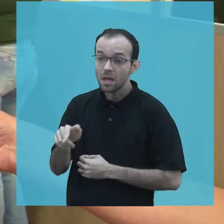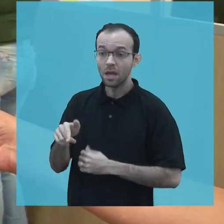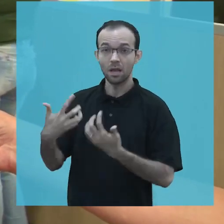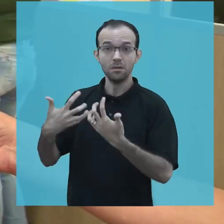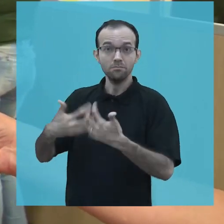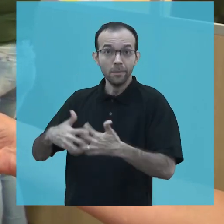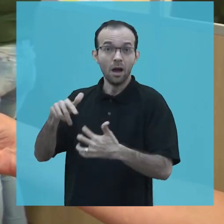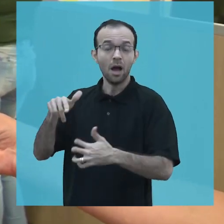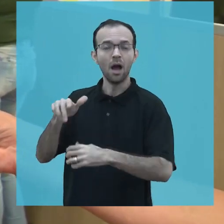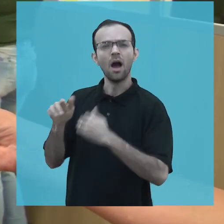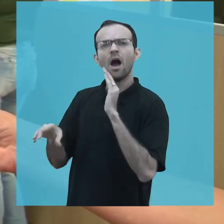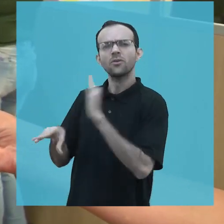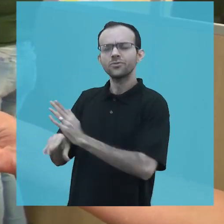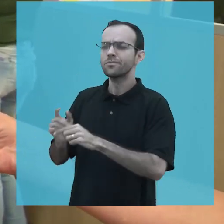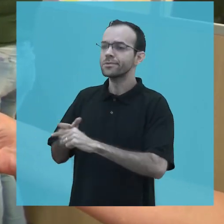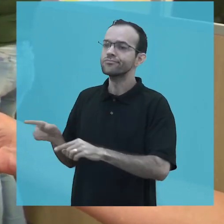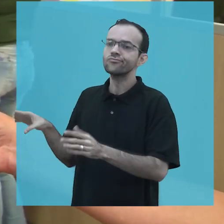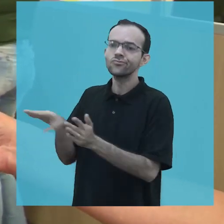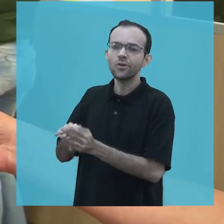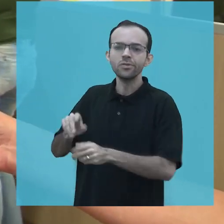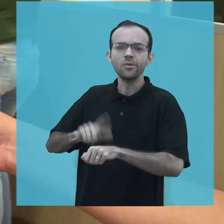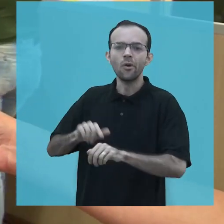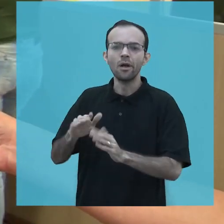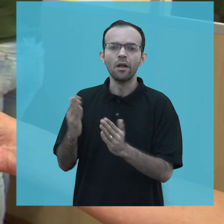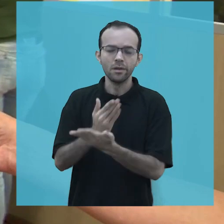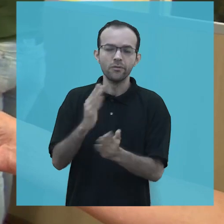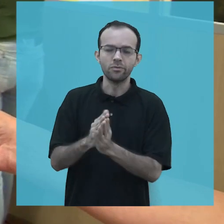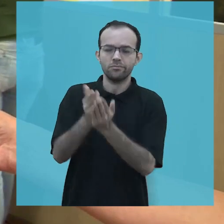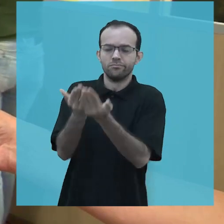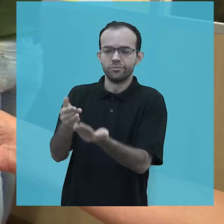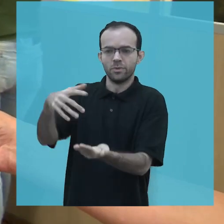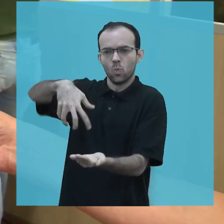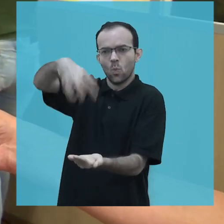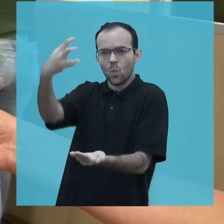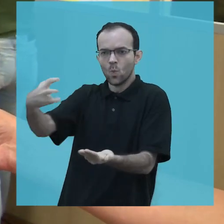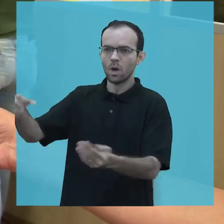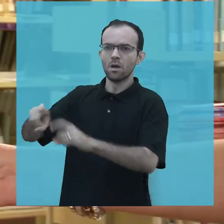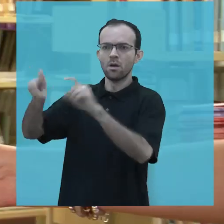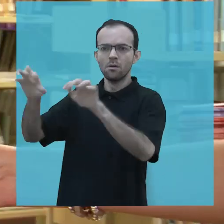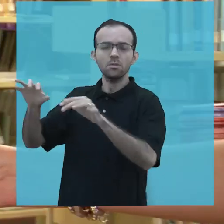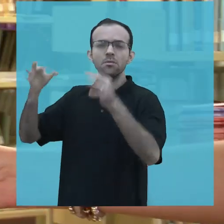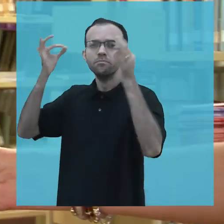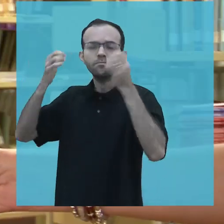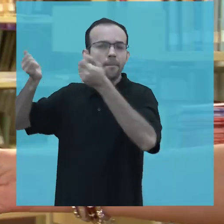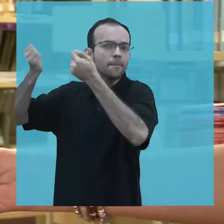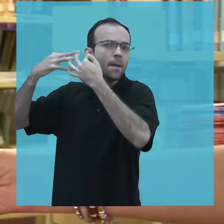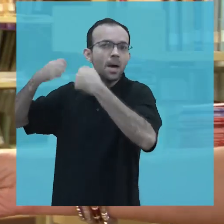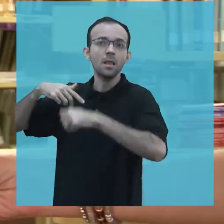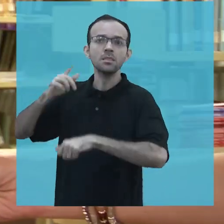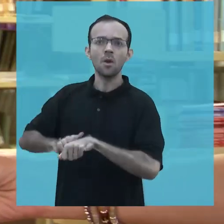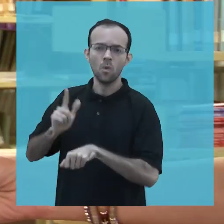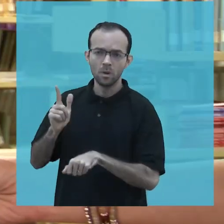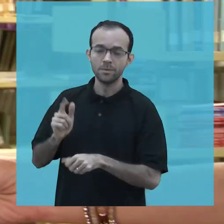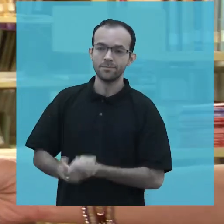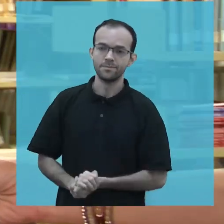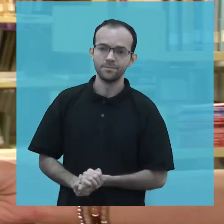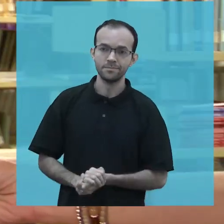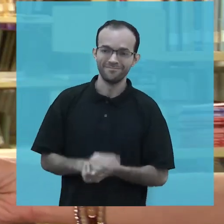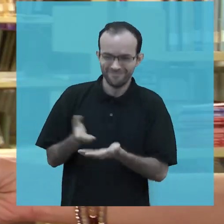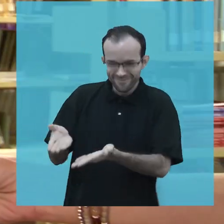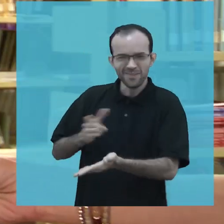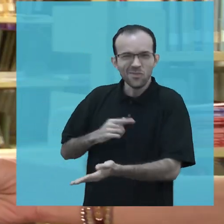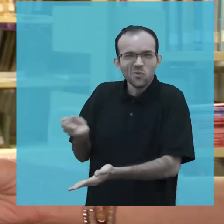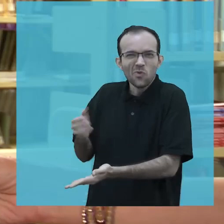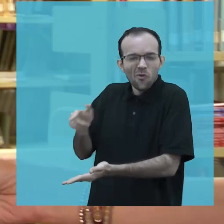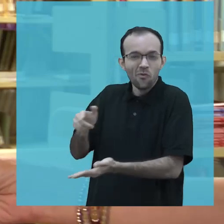e o leitor vai facilitar, porque ele já vai ter o atendimento na hora que ele necessita. A chegada desse equipamento representa o